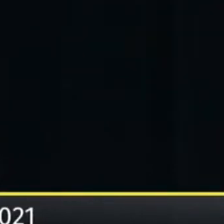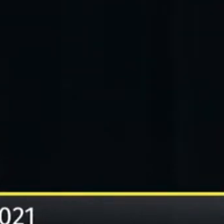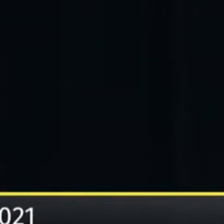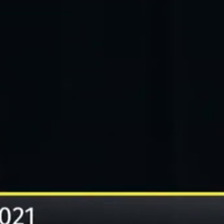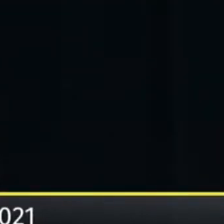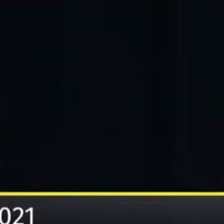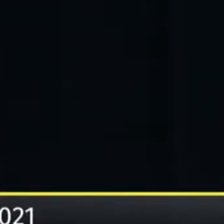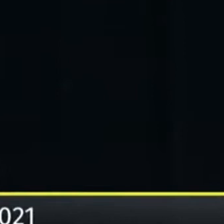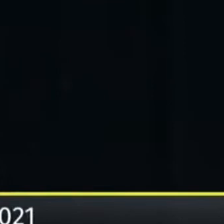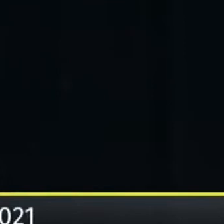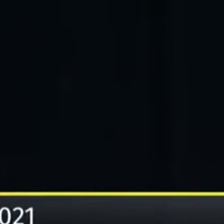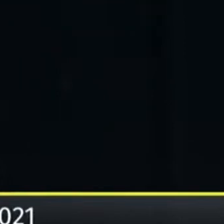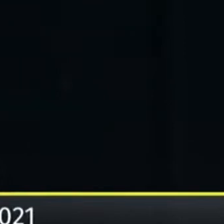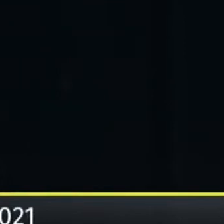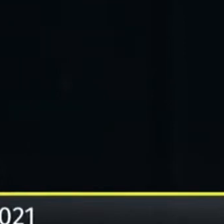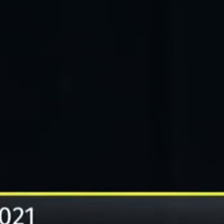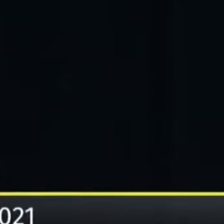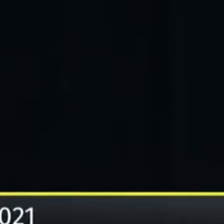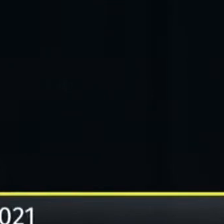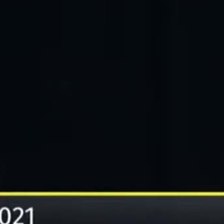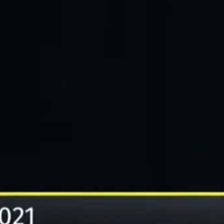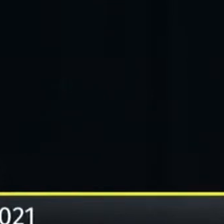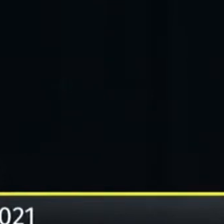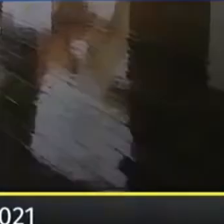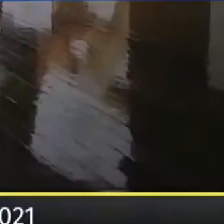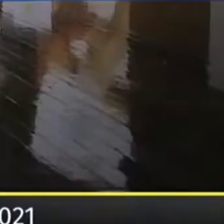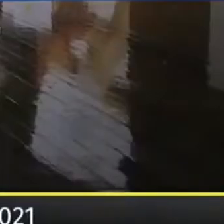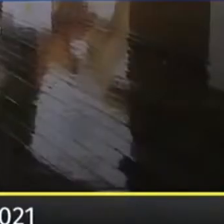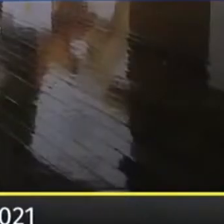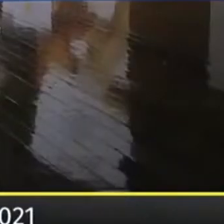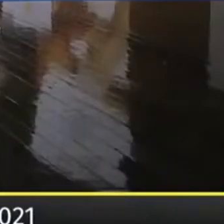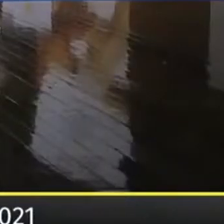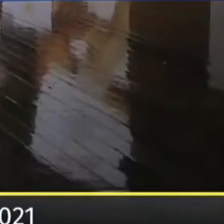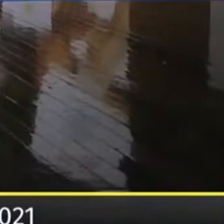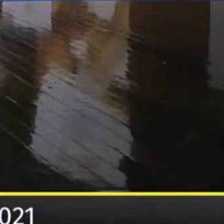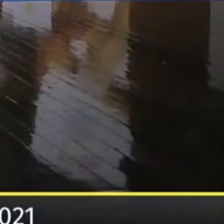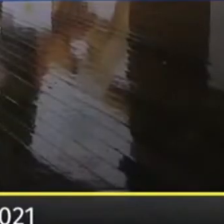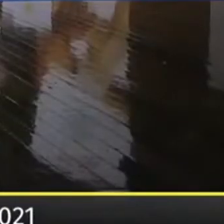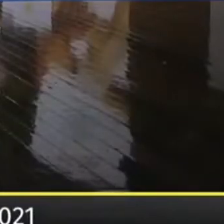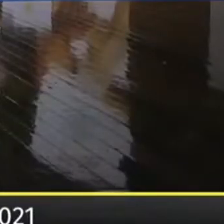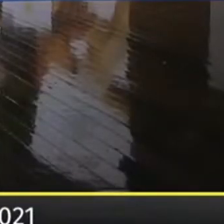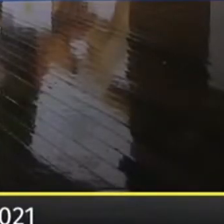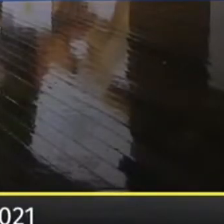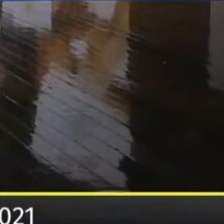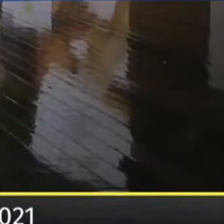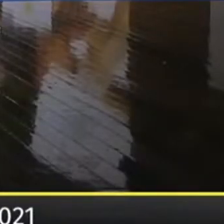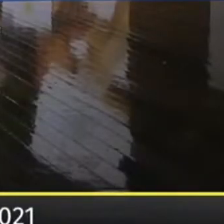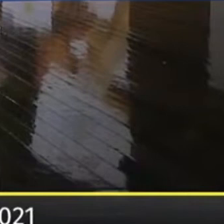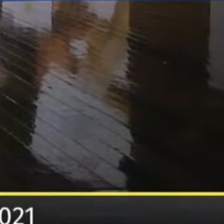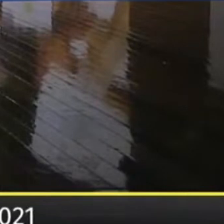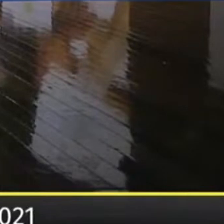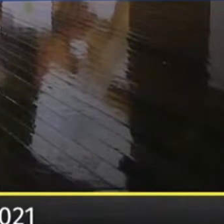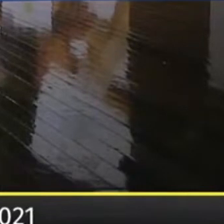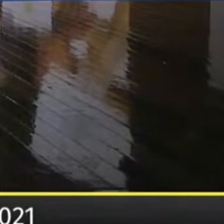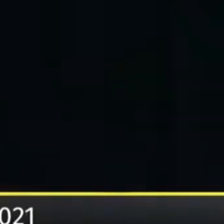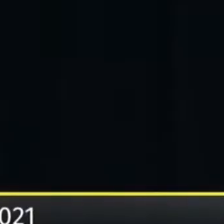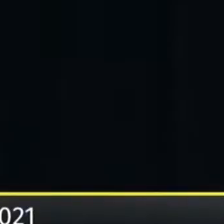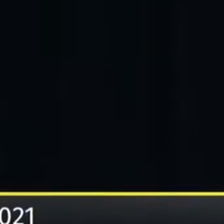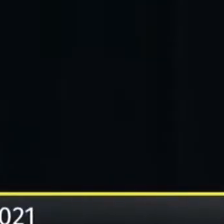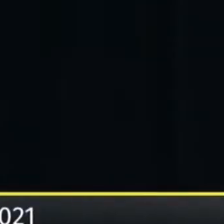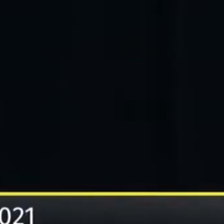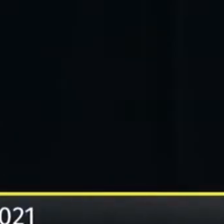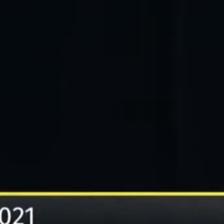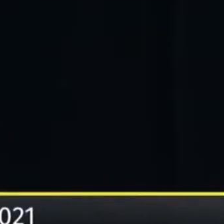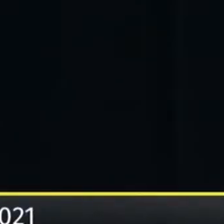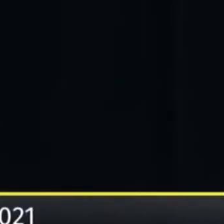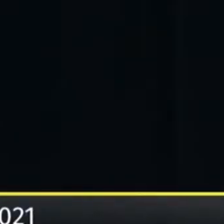amanhã Que vai ocupar Um leito de UTI Durante dois meses E que é um leito de UTI Que eu estou precisando Por causa do Covid Então essas